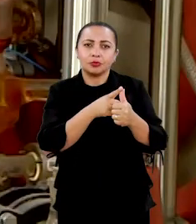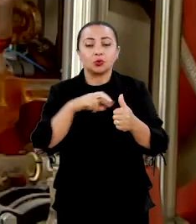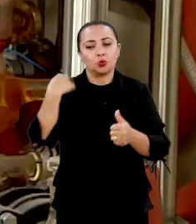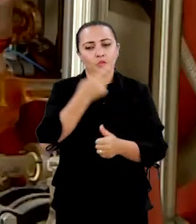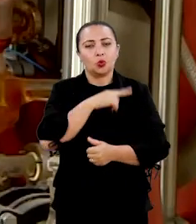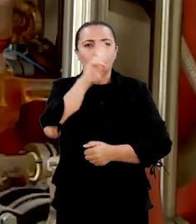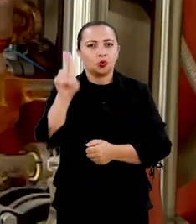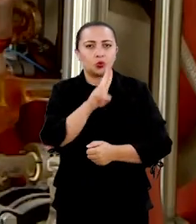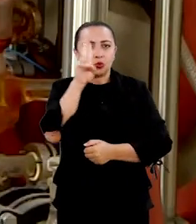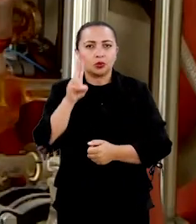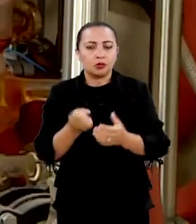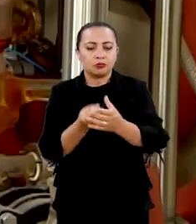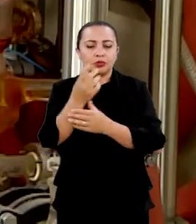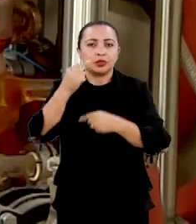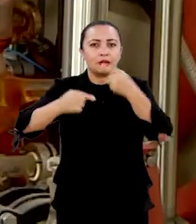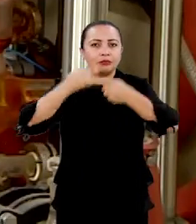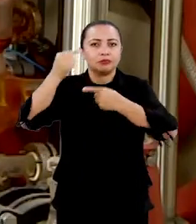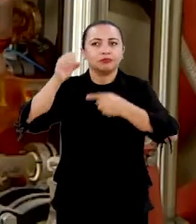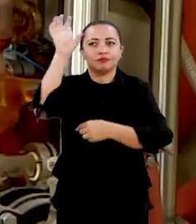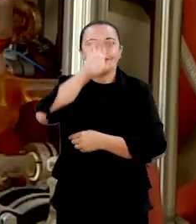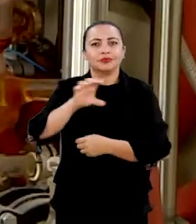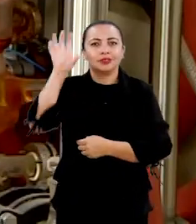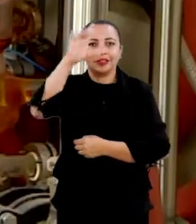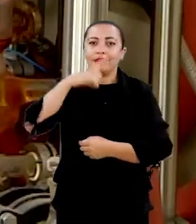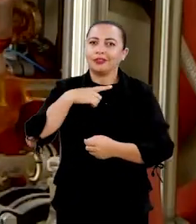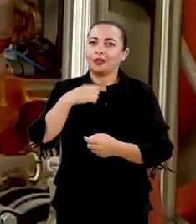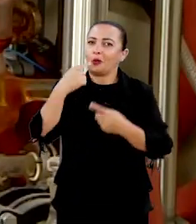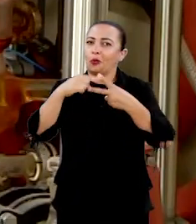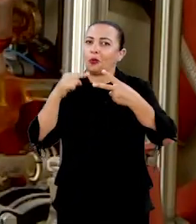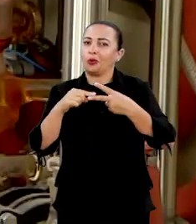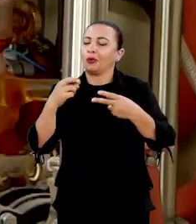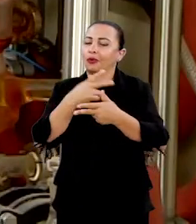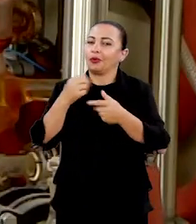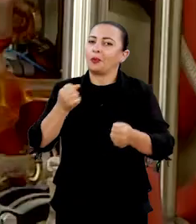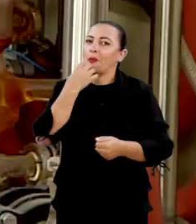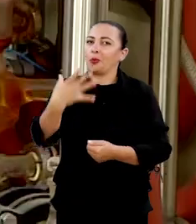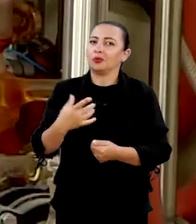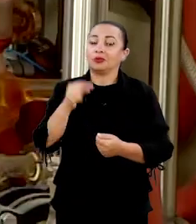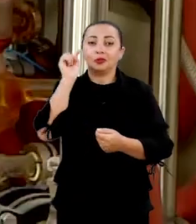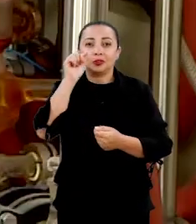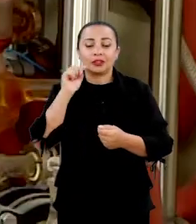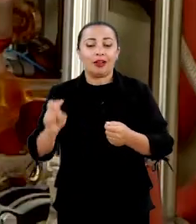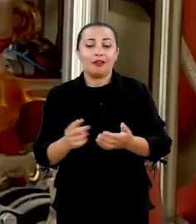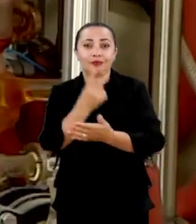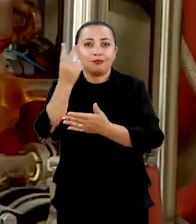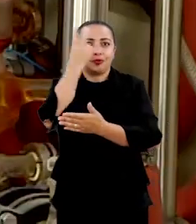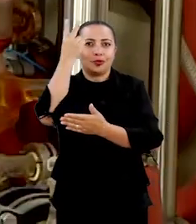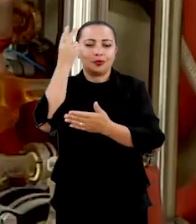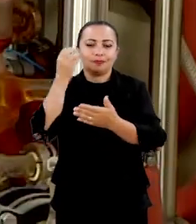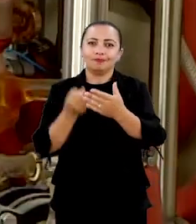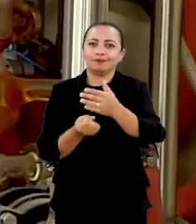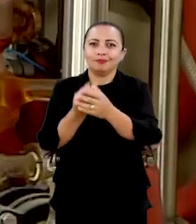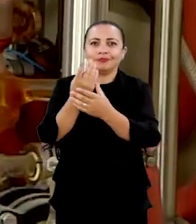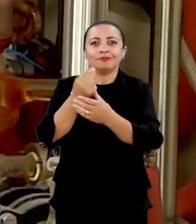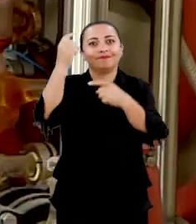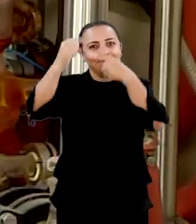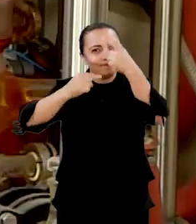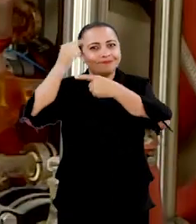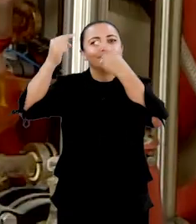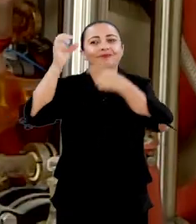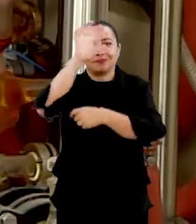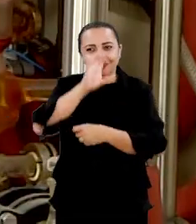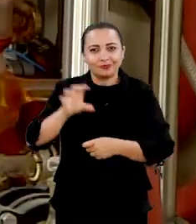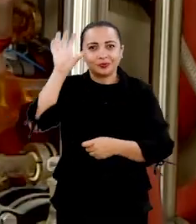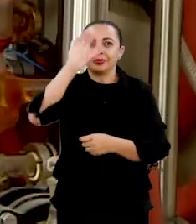utilizamos matéria-prima regional. Aí, tem duas coisas boas. Você está valorizando a matéria-prima regional,